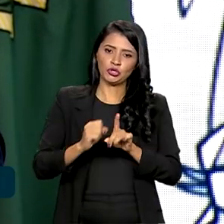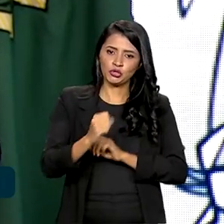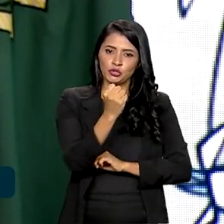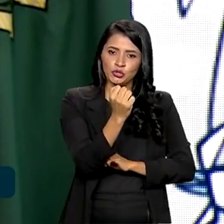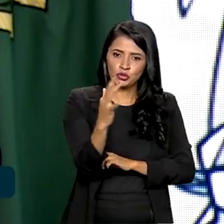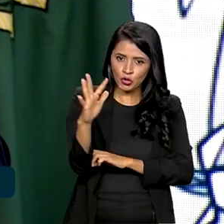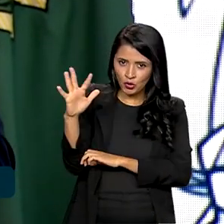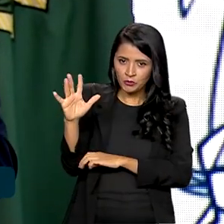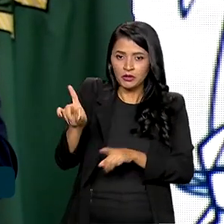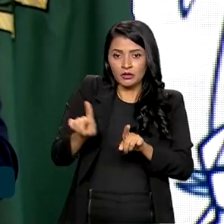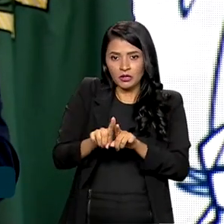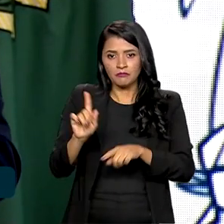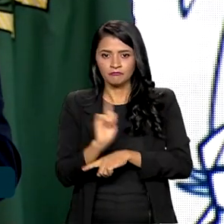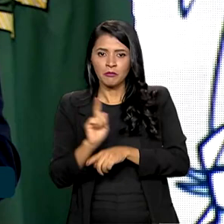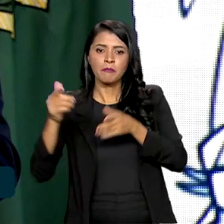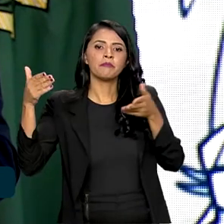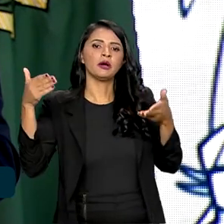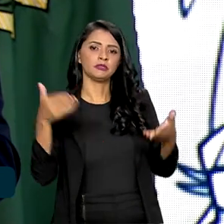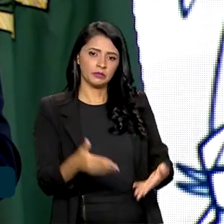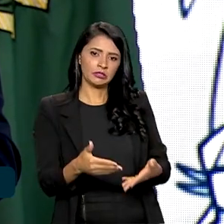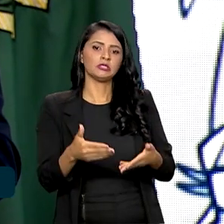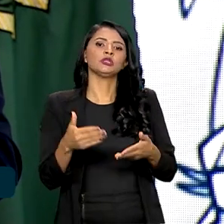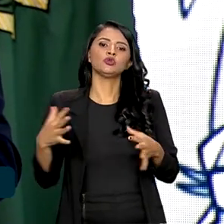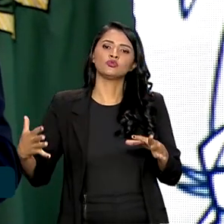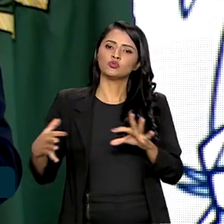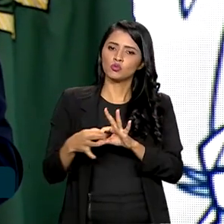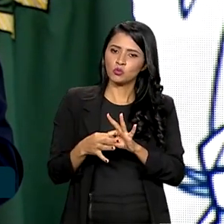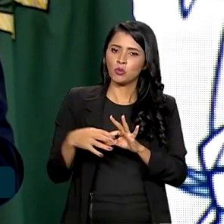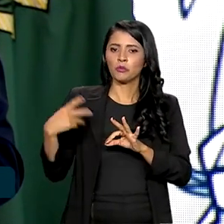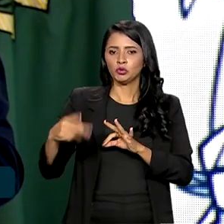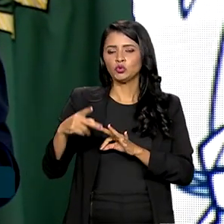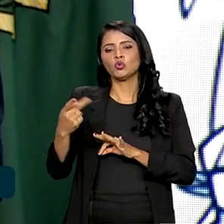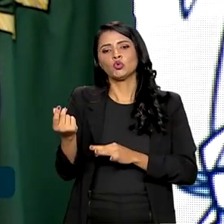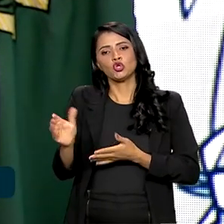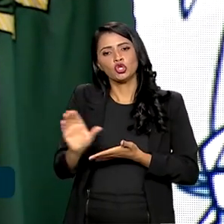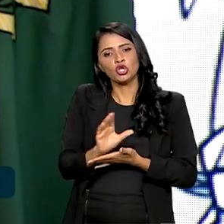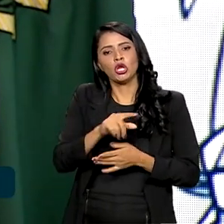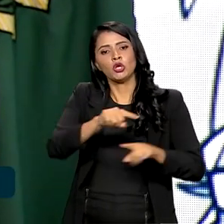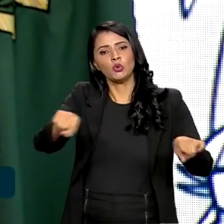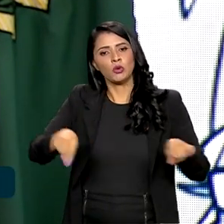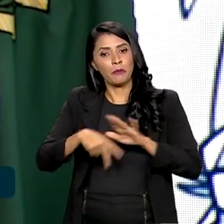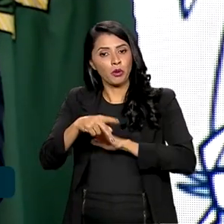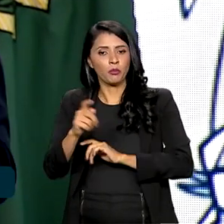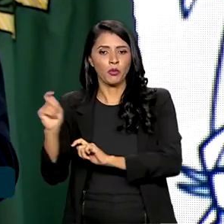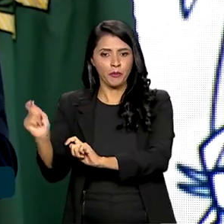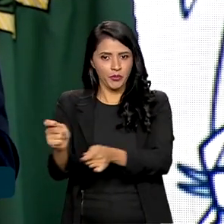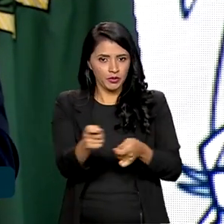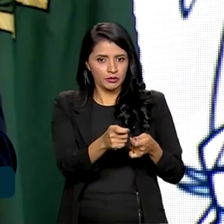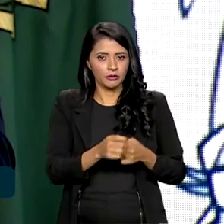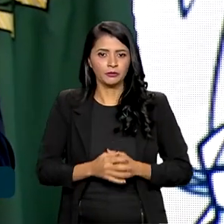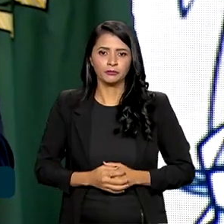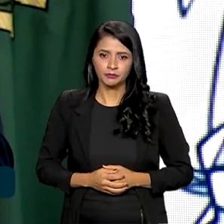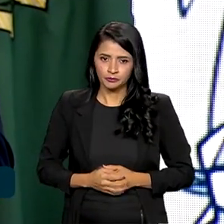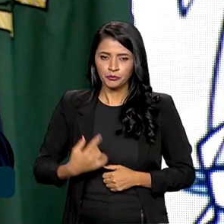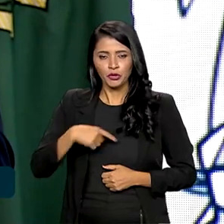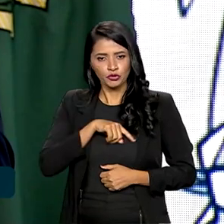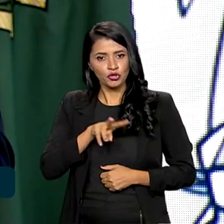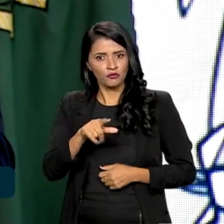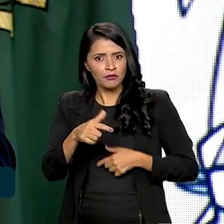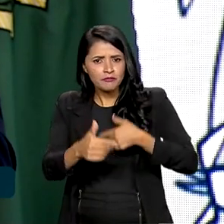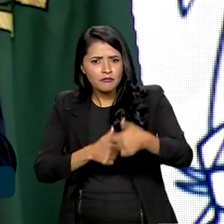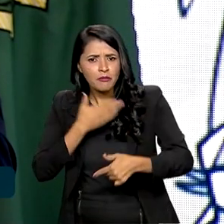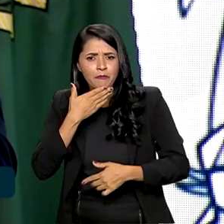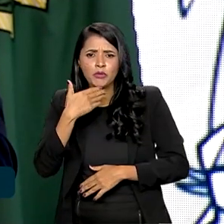e a gestão participativa integrada dos recursos do território pesqueiro. Vamos melhorar as